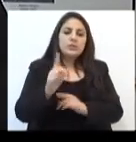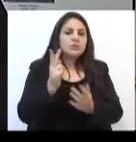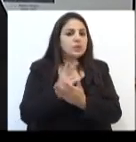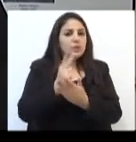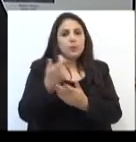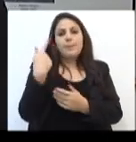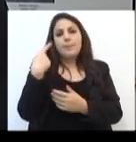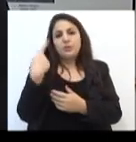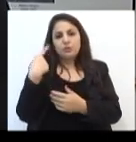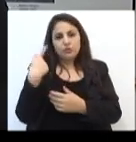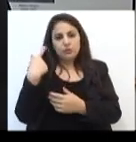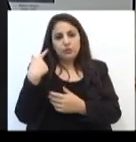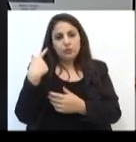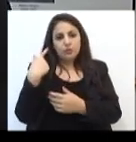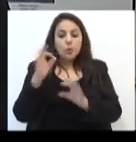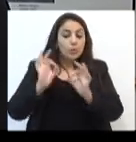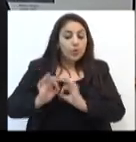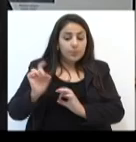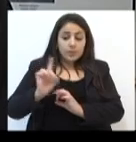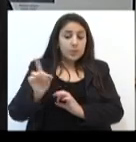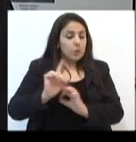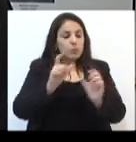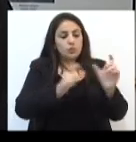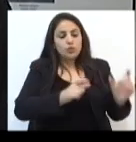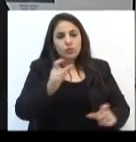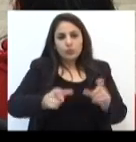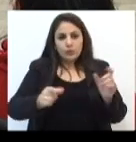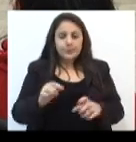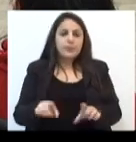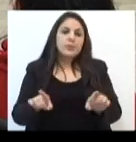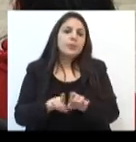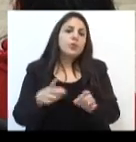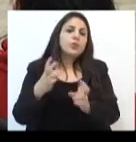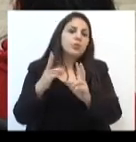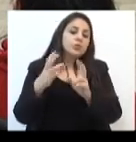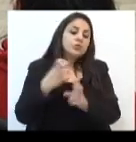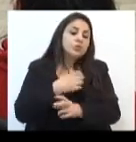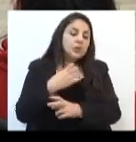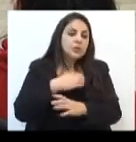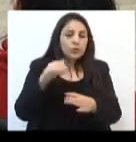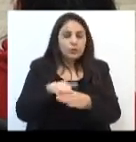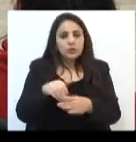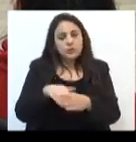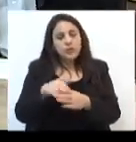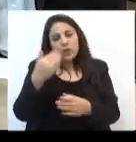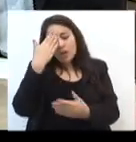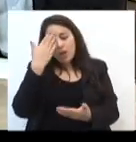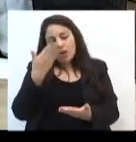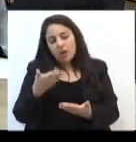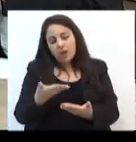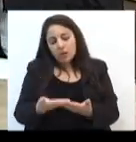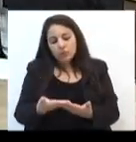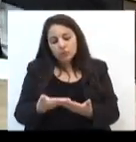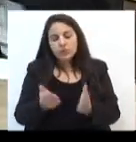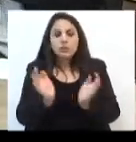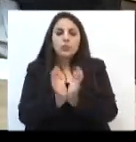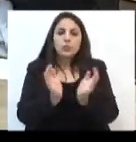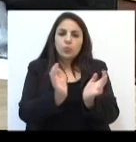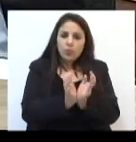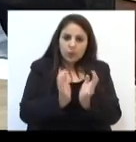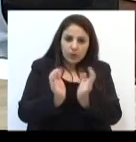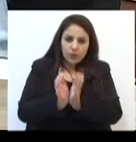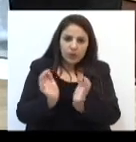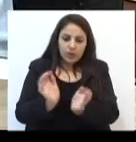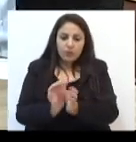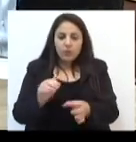os partidos, valorizando o programa e não os indivíduos. Sobre a forma de votação, ele acredita que os colegas